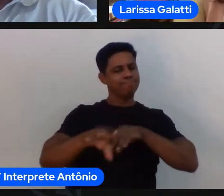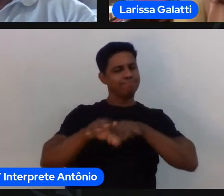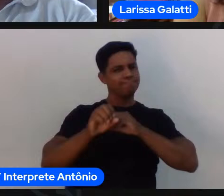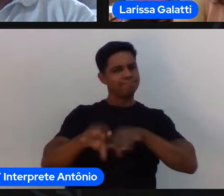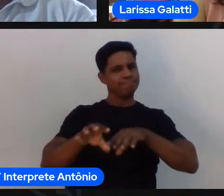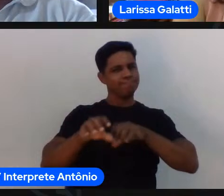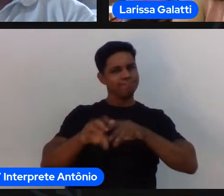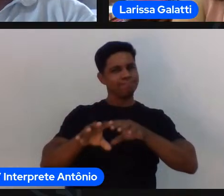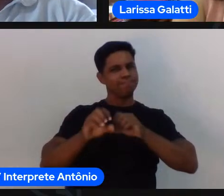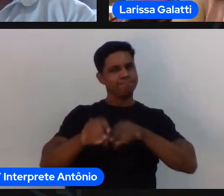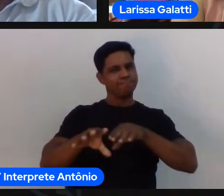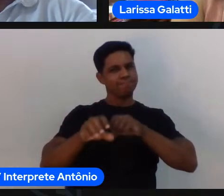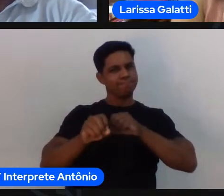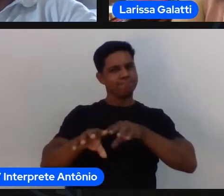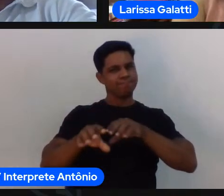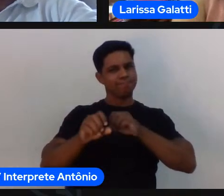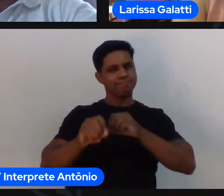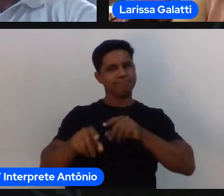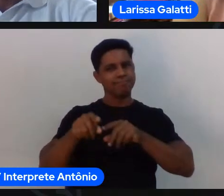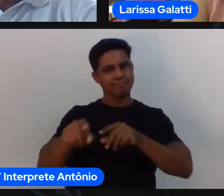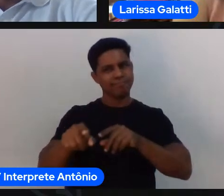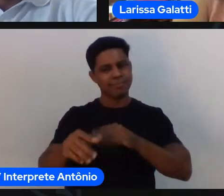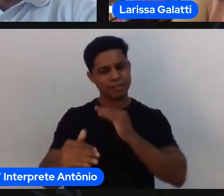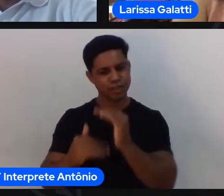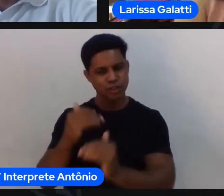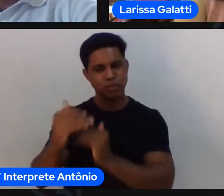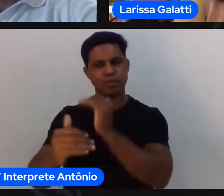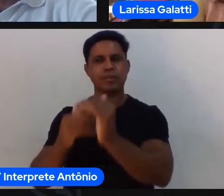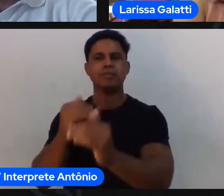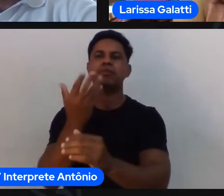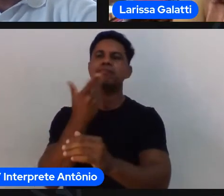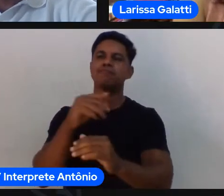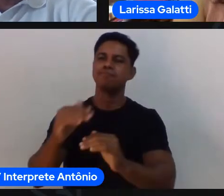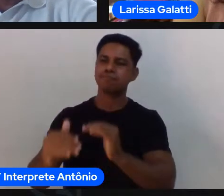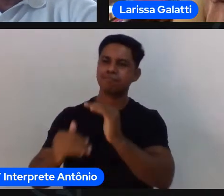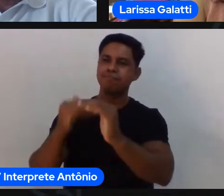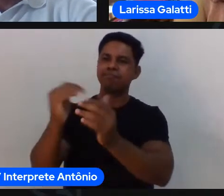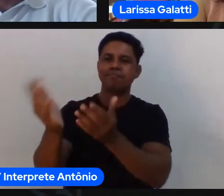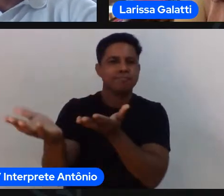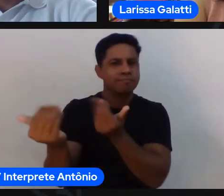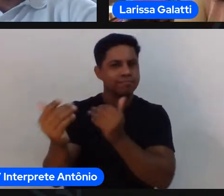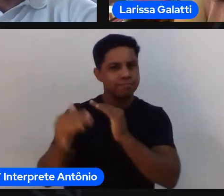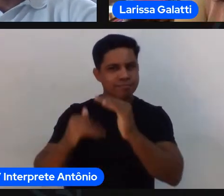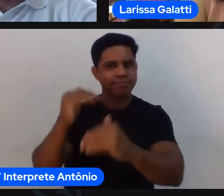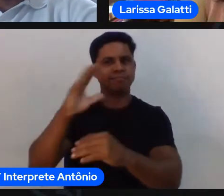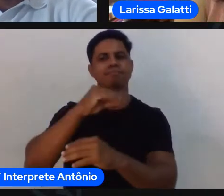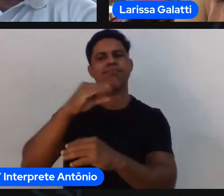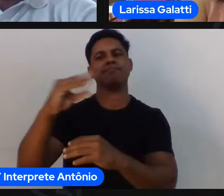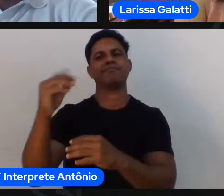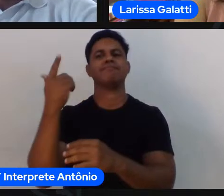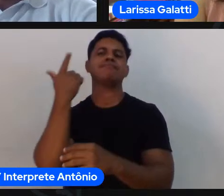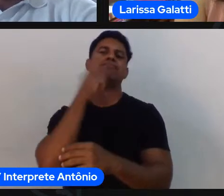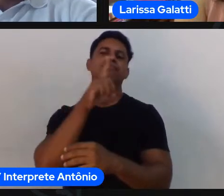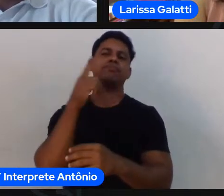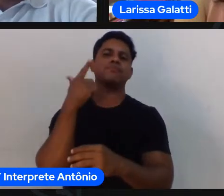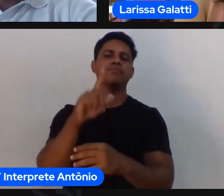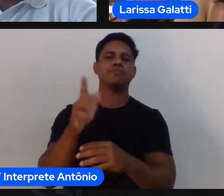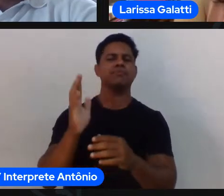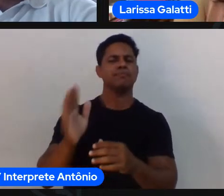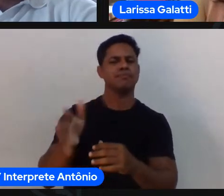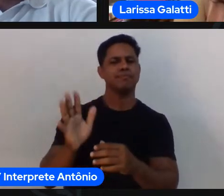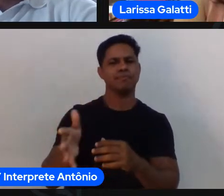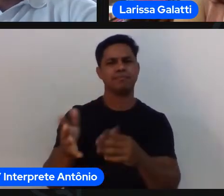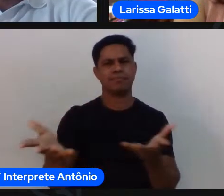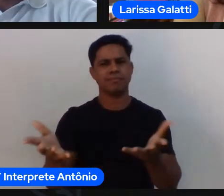atleta que não é mais gente né e não é porque foi para a participação que não quer competir participação não significa ausência de competição significa